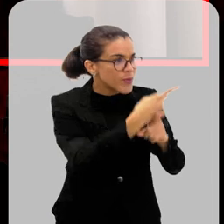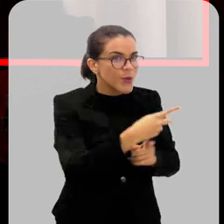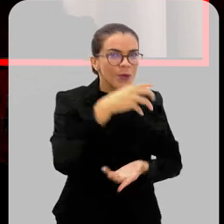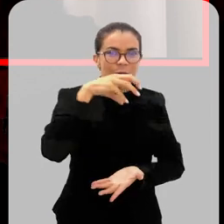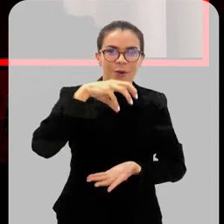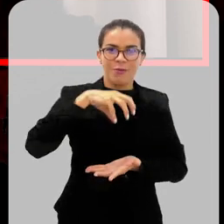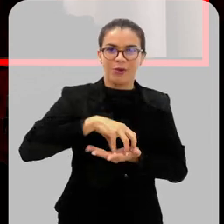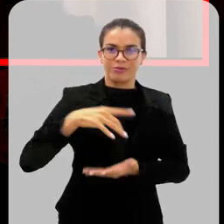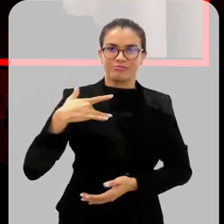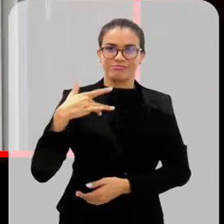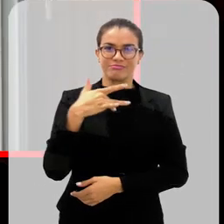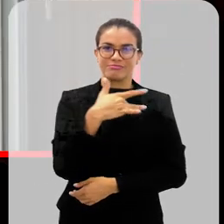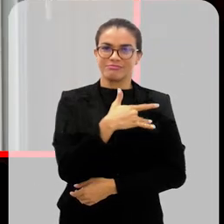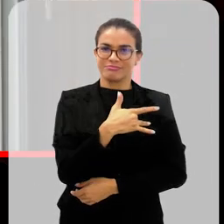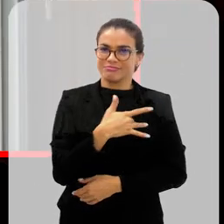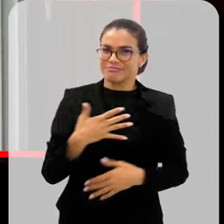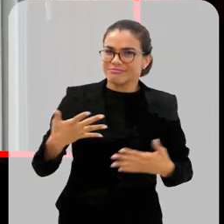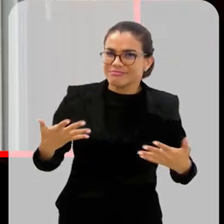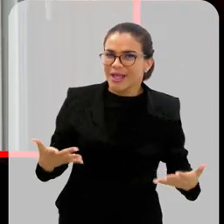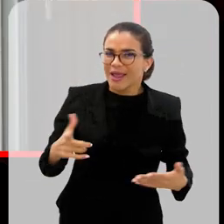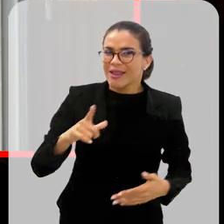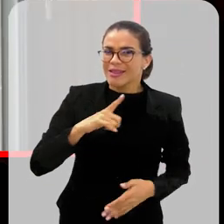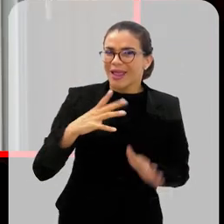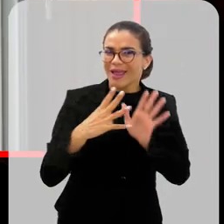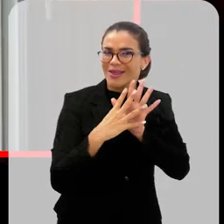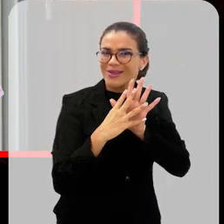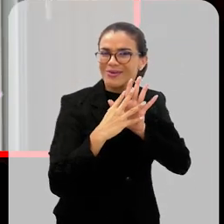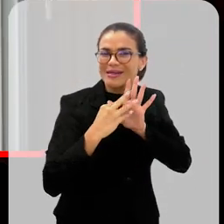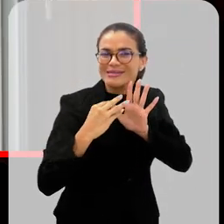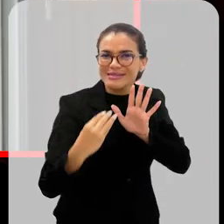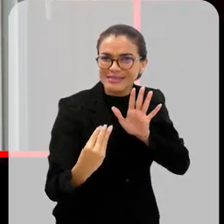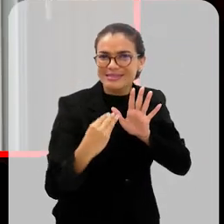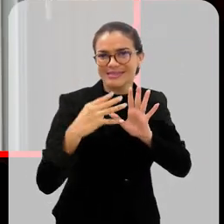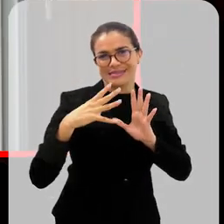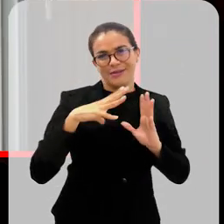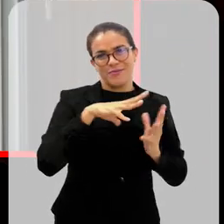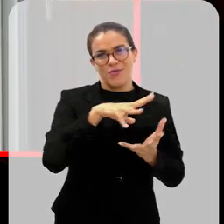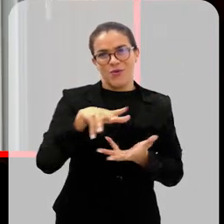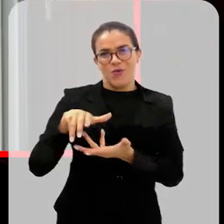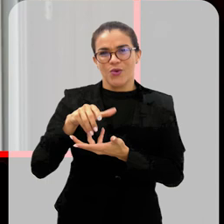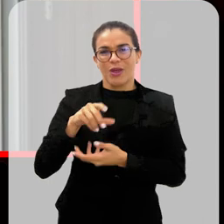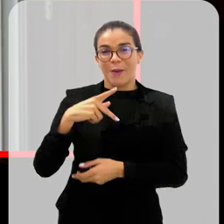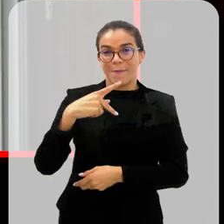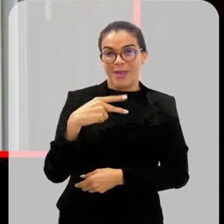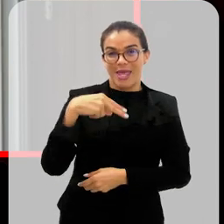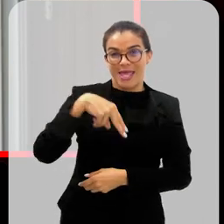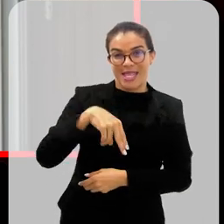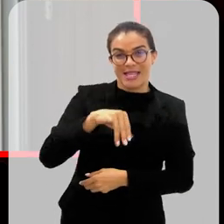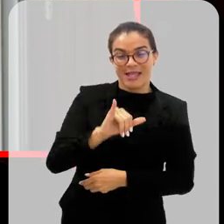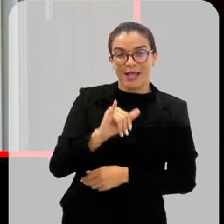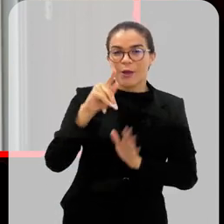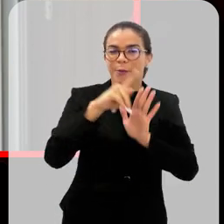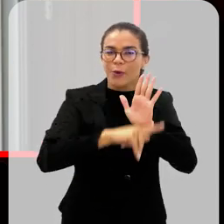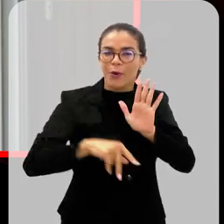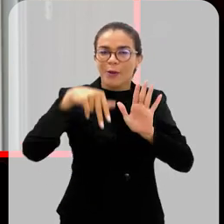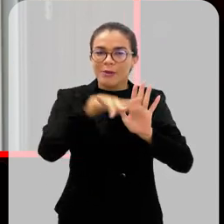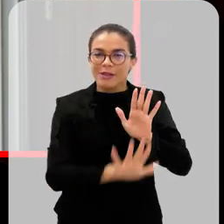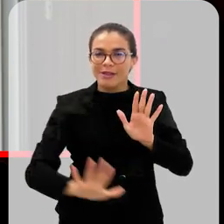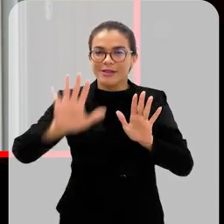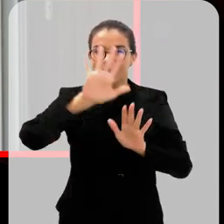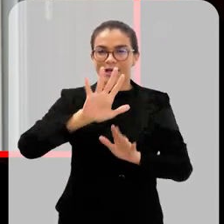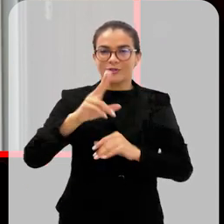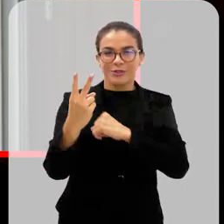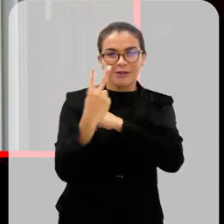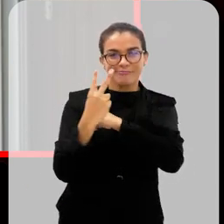ir ao posto de saúde. Afinal de contas, nós temos um exemplo que é para o mundo, que é o PNI, o Programa Nacional